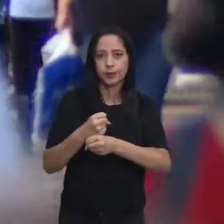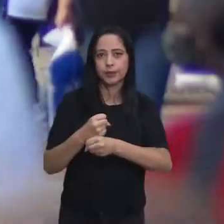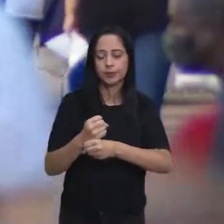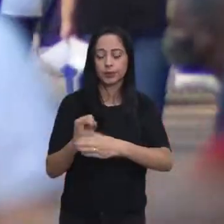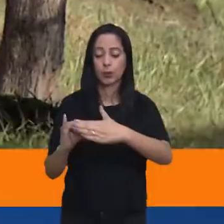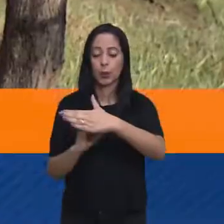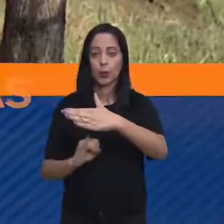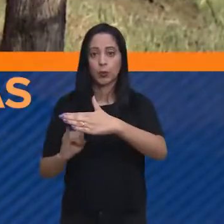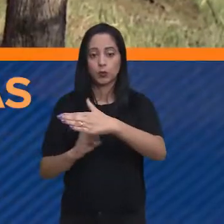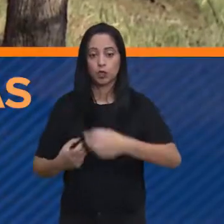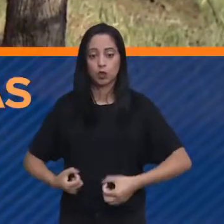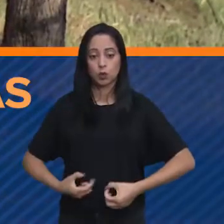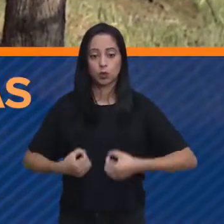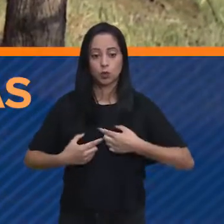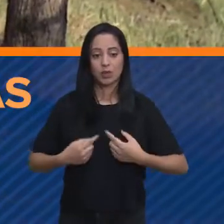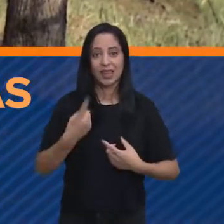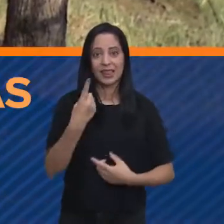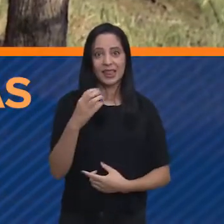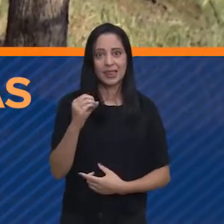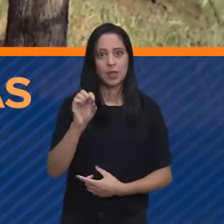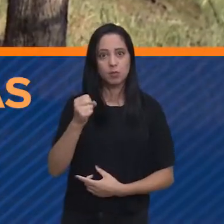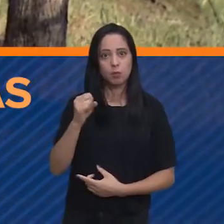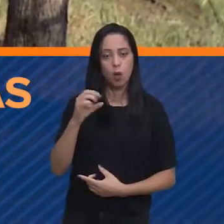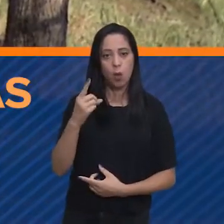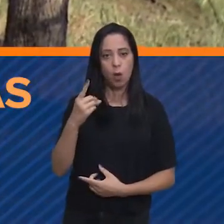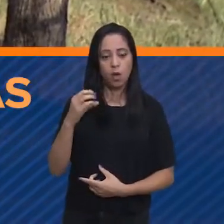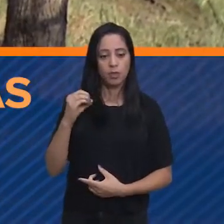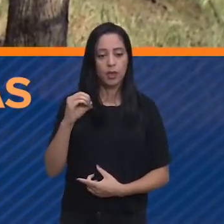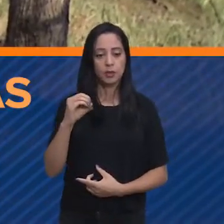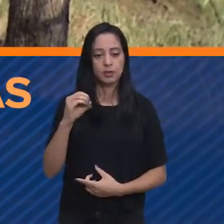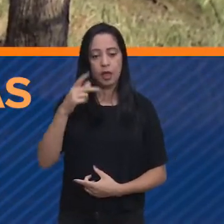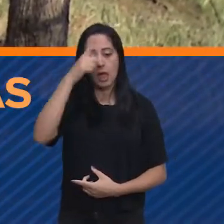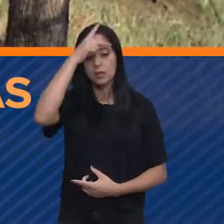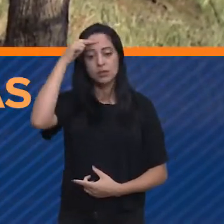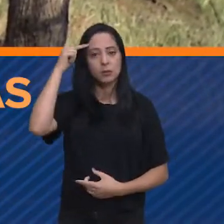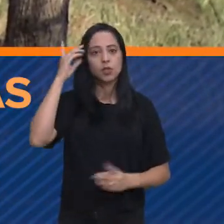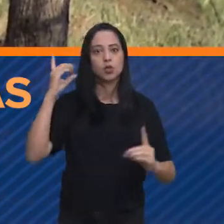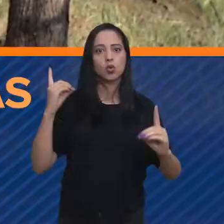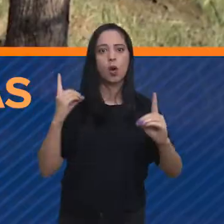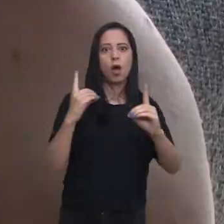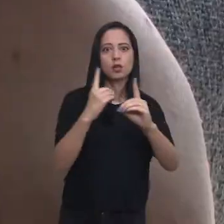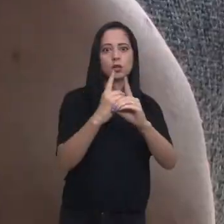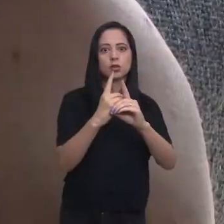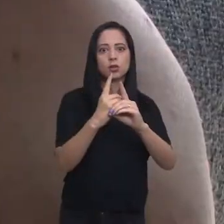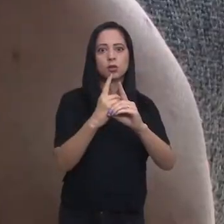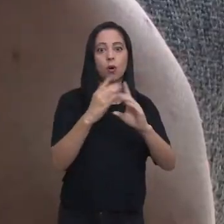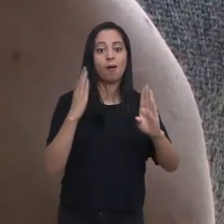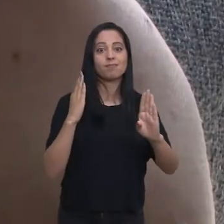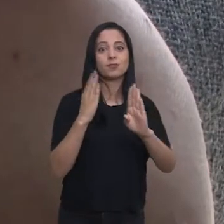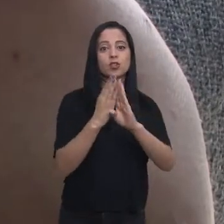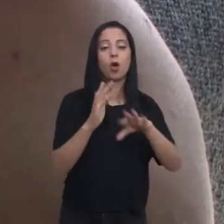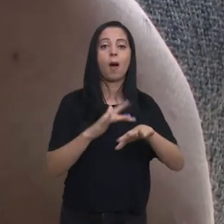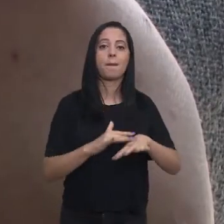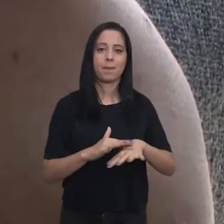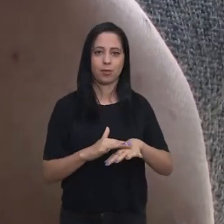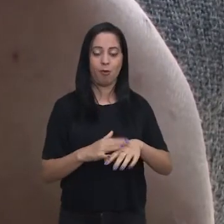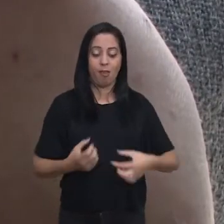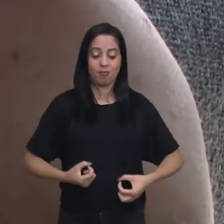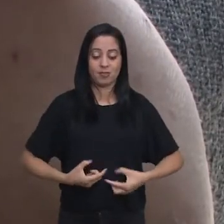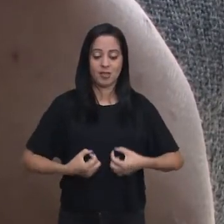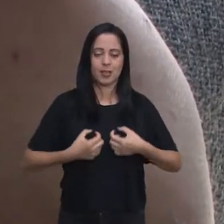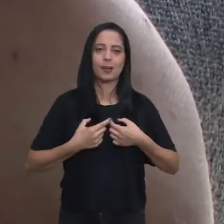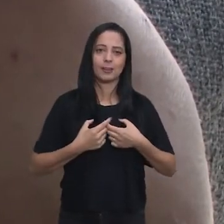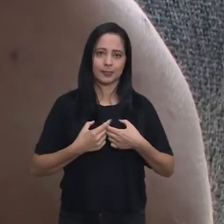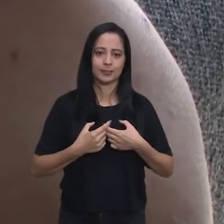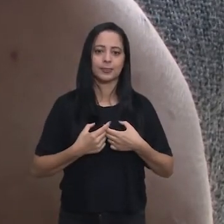do Câncer, mais de 10.800 pessoas são notificadas com a leucemia, uma doença maligna que tem como